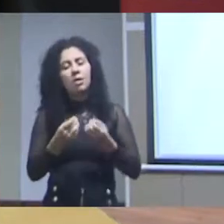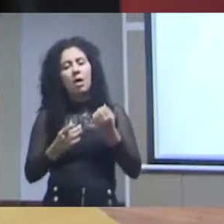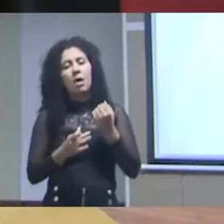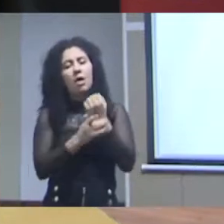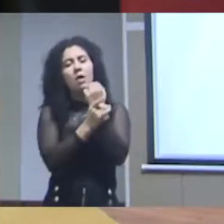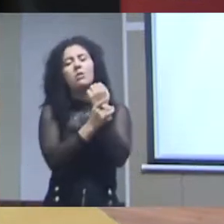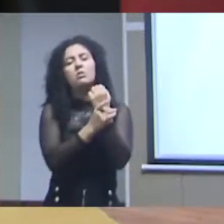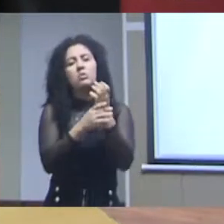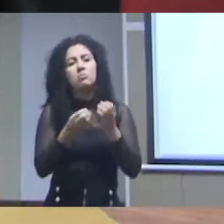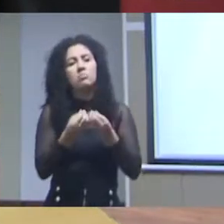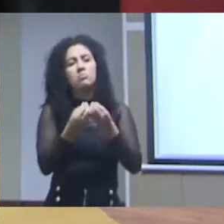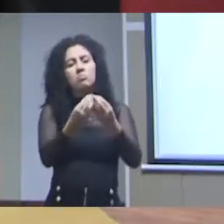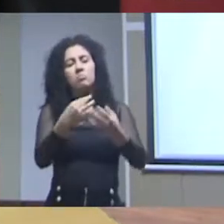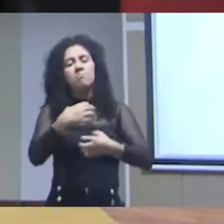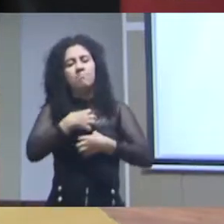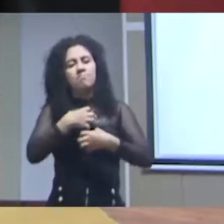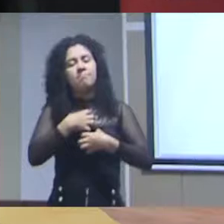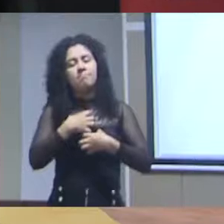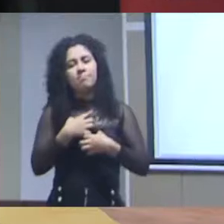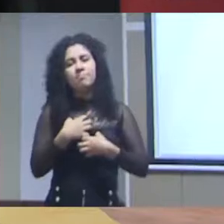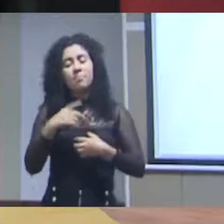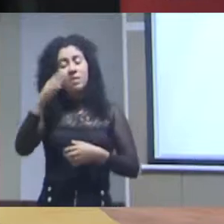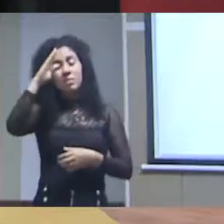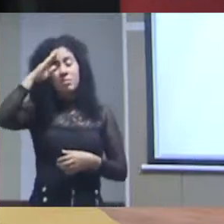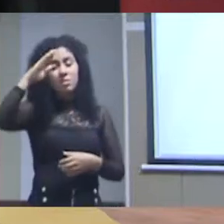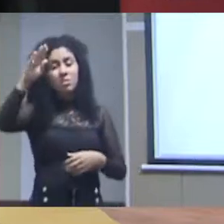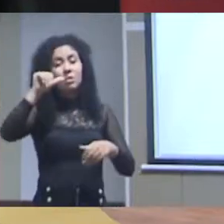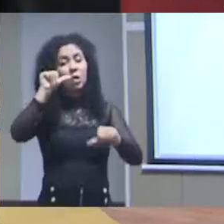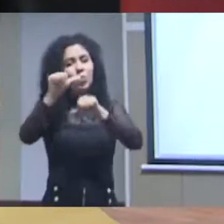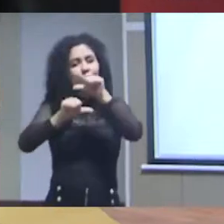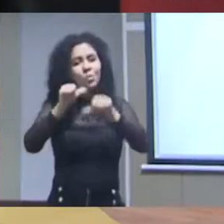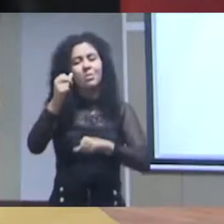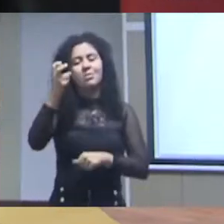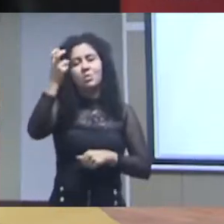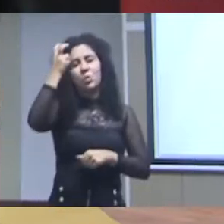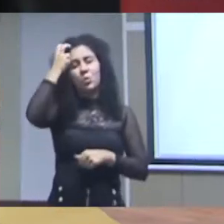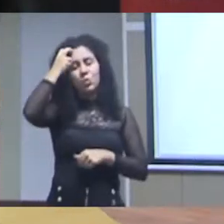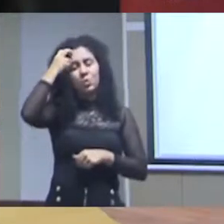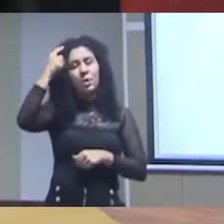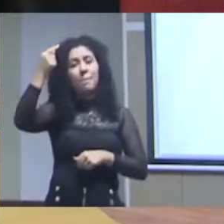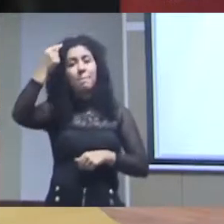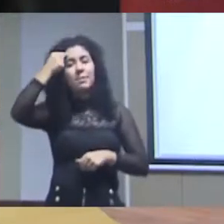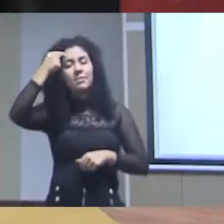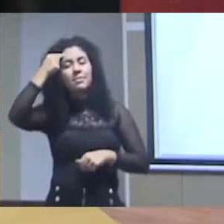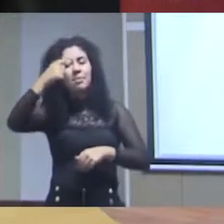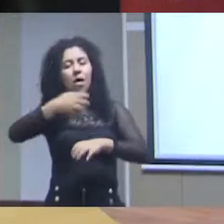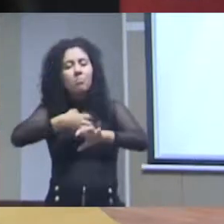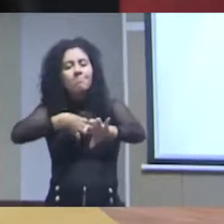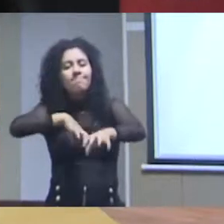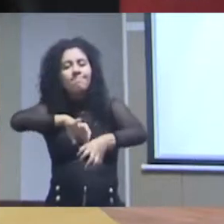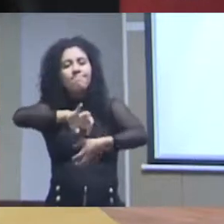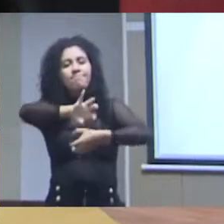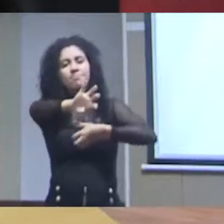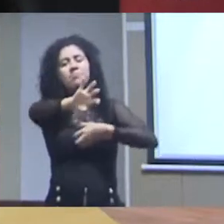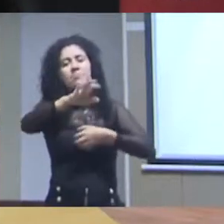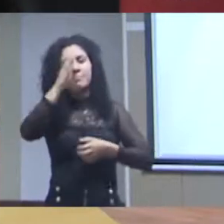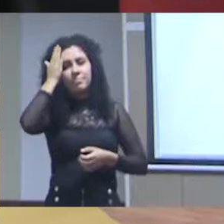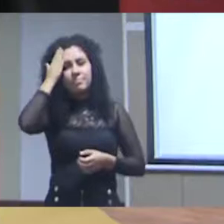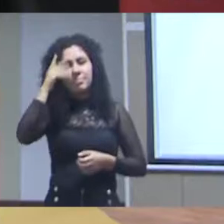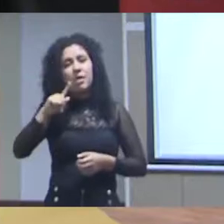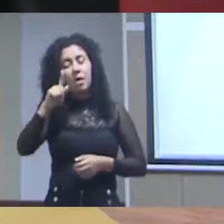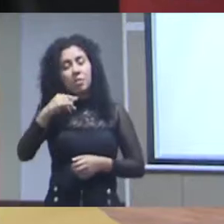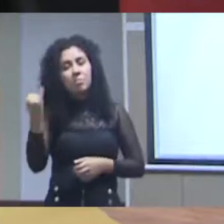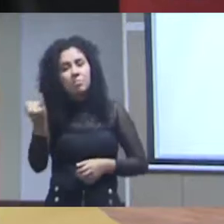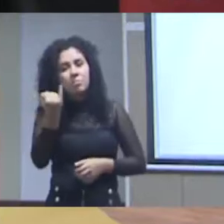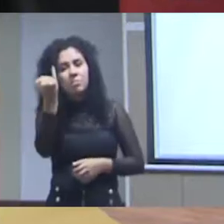e principalmente a mudança dessa cultura para pensar no cidadão como sendo no cidadão nem digo